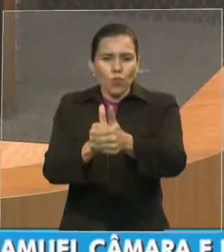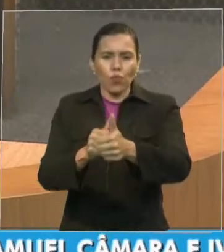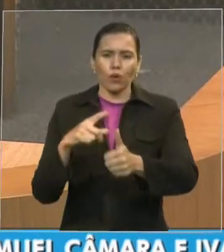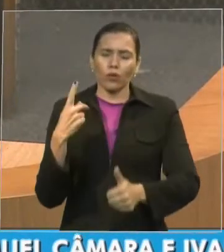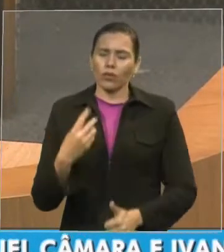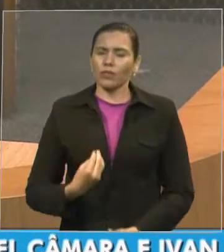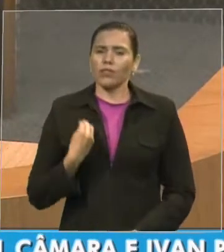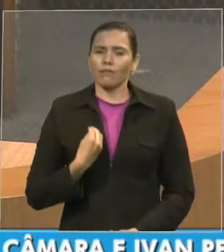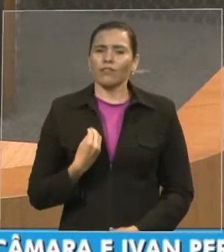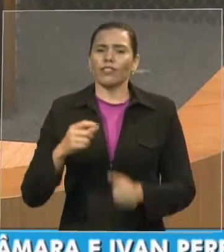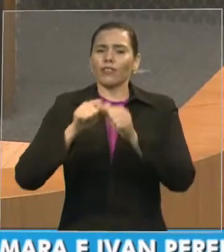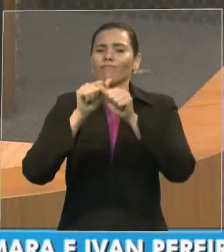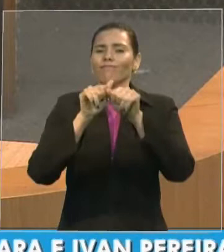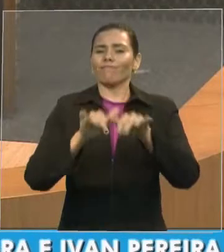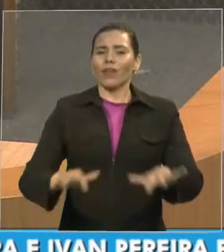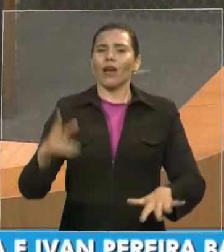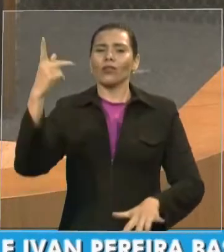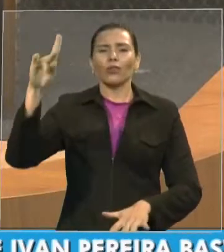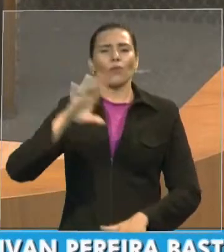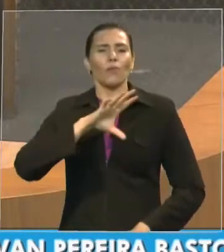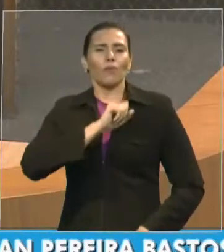Realmente, nós estamos aqui,